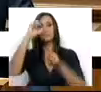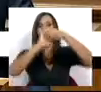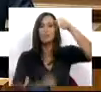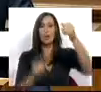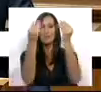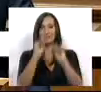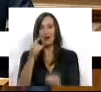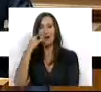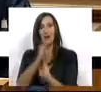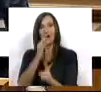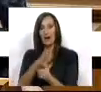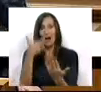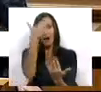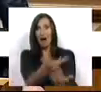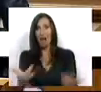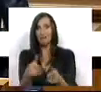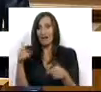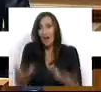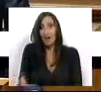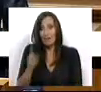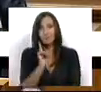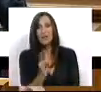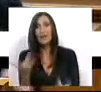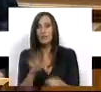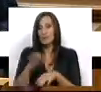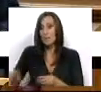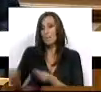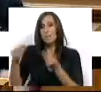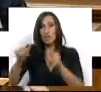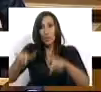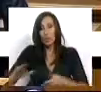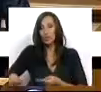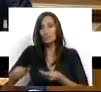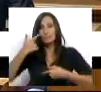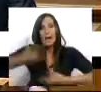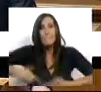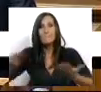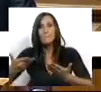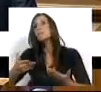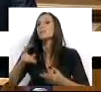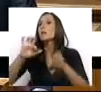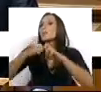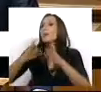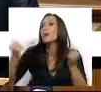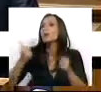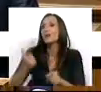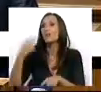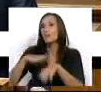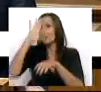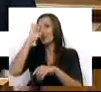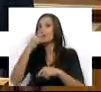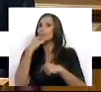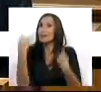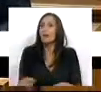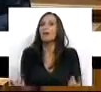vigor, e assim é atualmente, porque com a proposta que o Governo hoje nos apresenta, não se resolvem os problemas que o regime atual coloca.